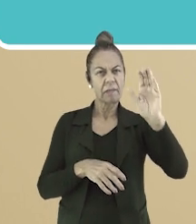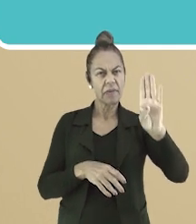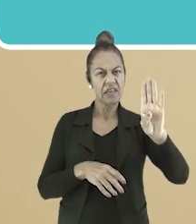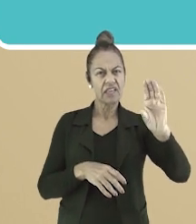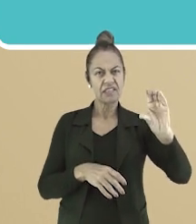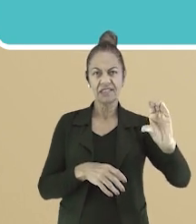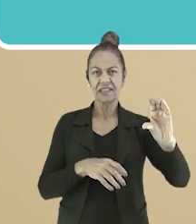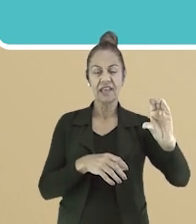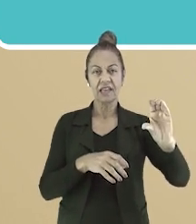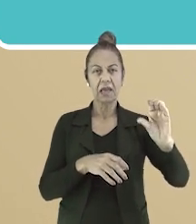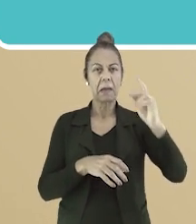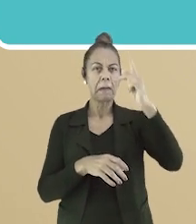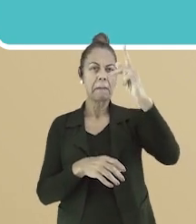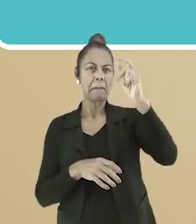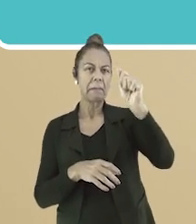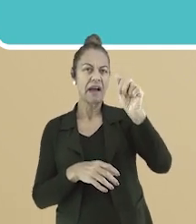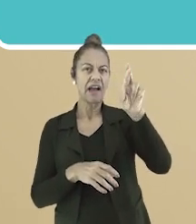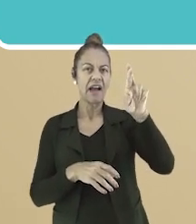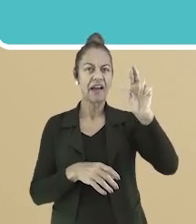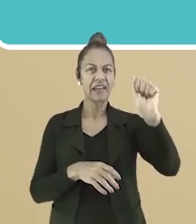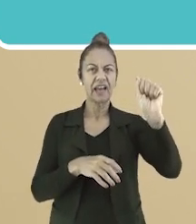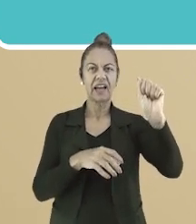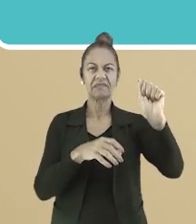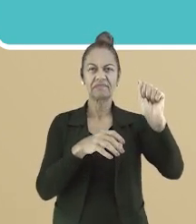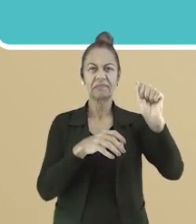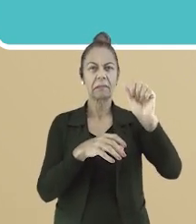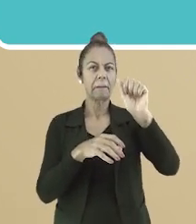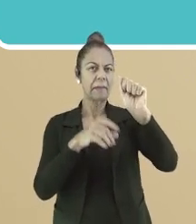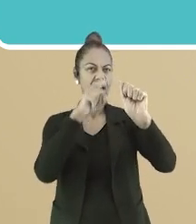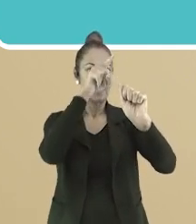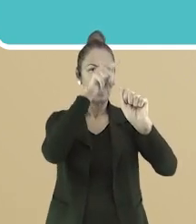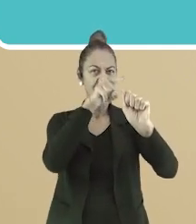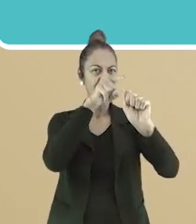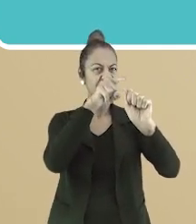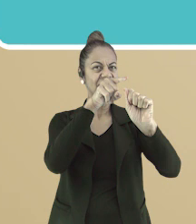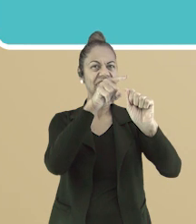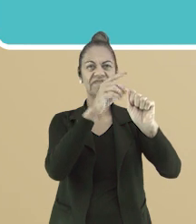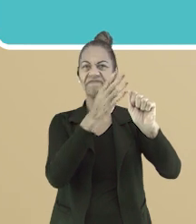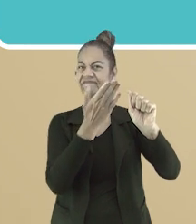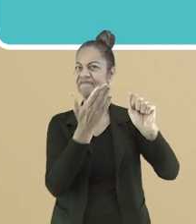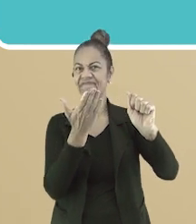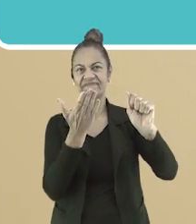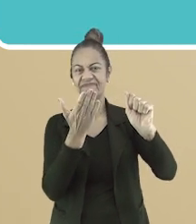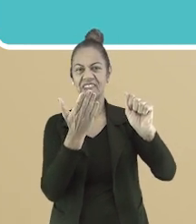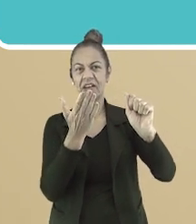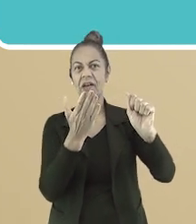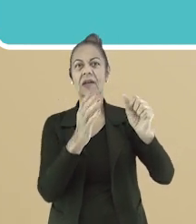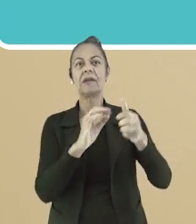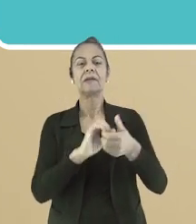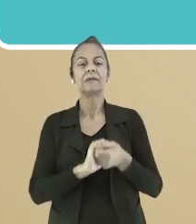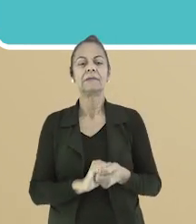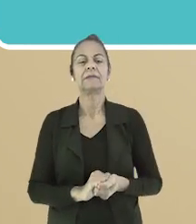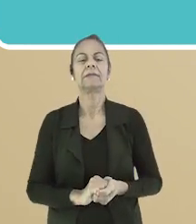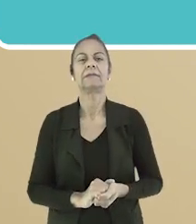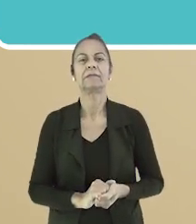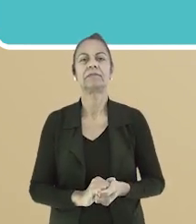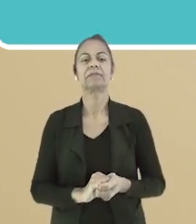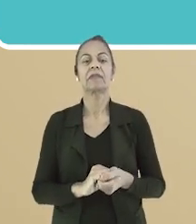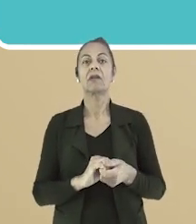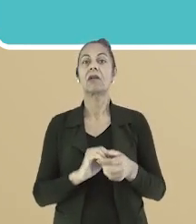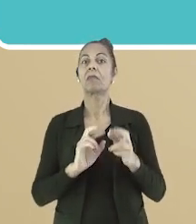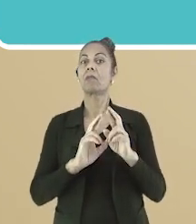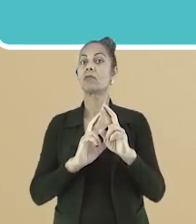para foi acentuada. Lembre-se que a palavra para, quando o verbo, era acentuada com acento diferencial, acento agudo,